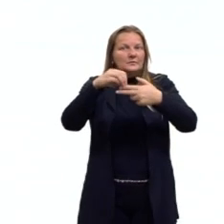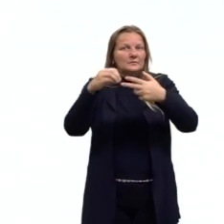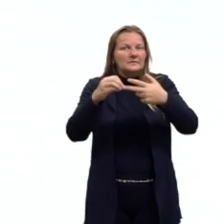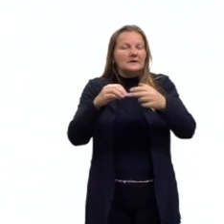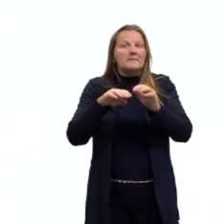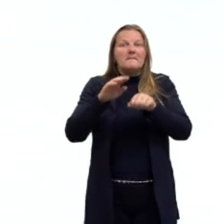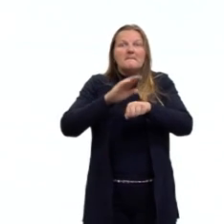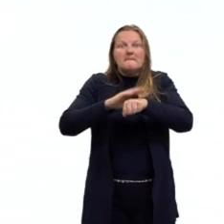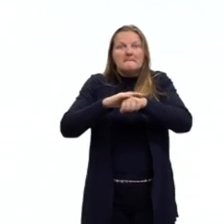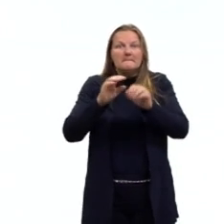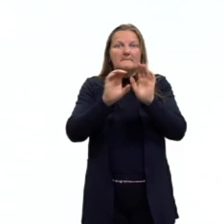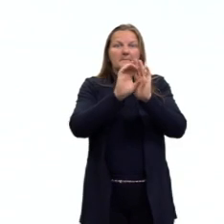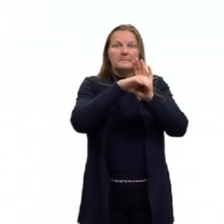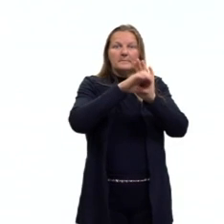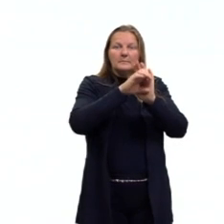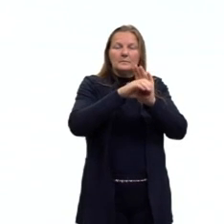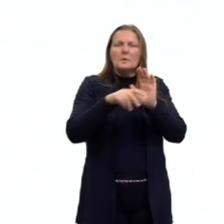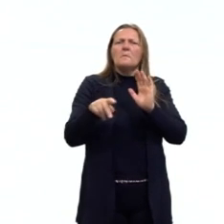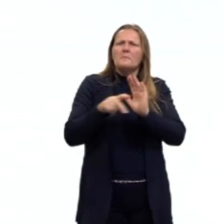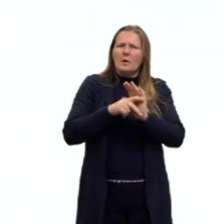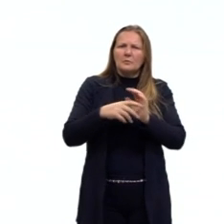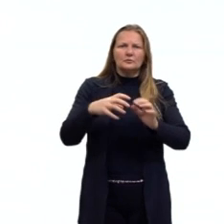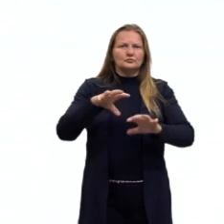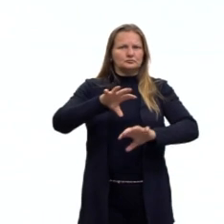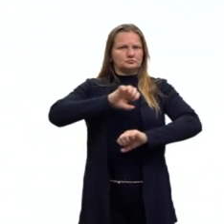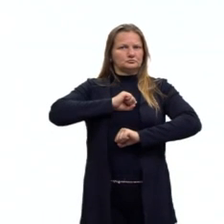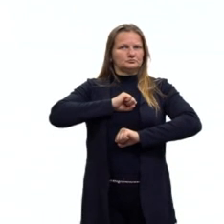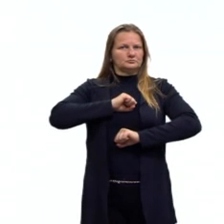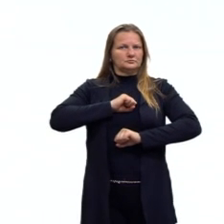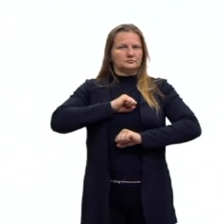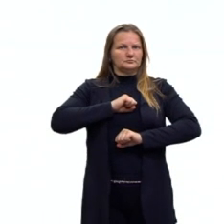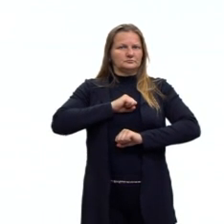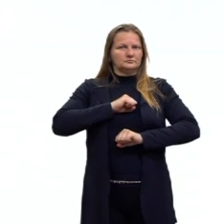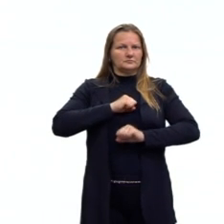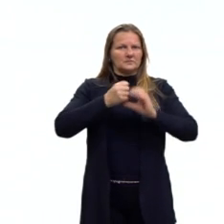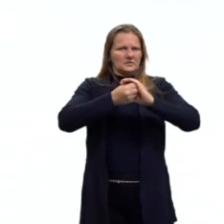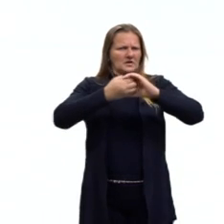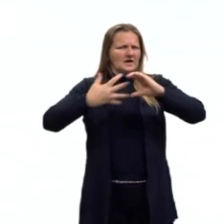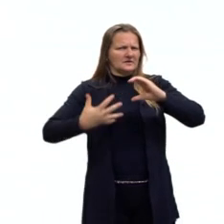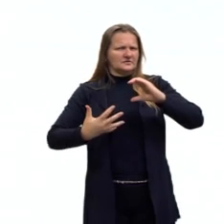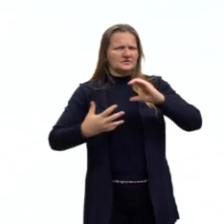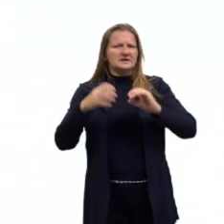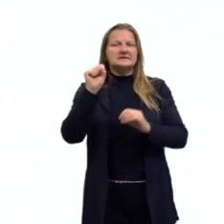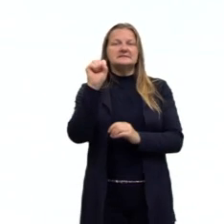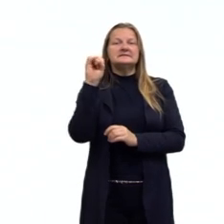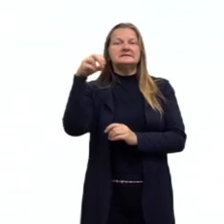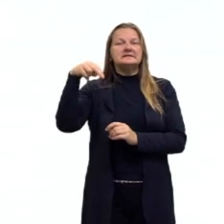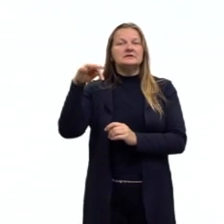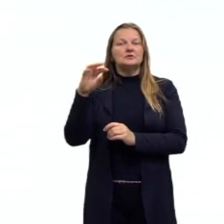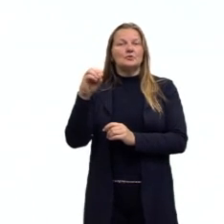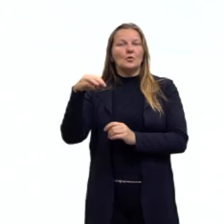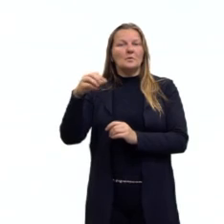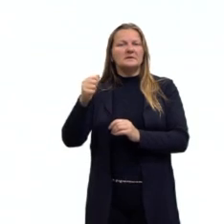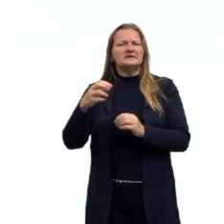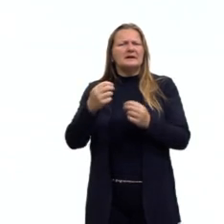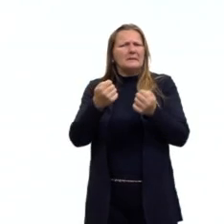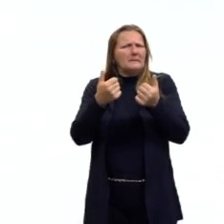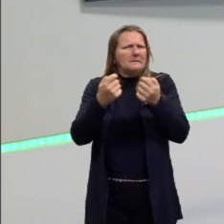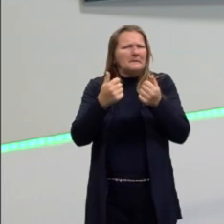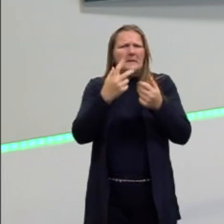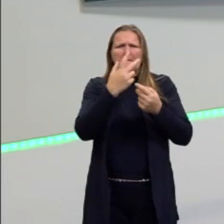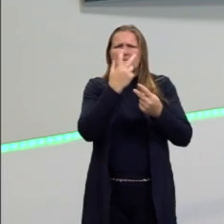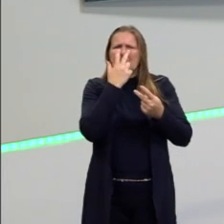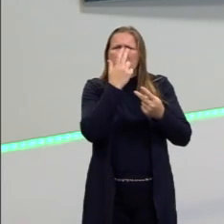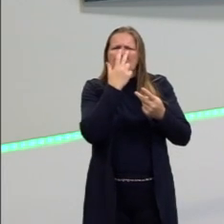conceitos do que os próprios sintomas, sabia? Porque muitos sintomas são muito parecidos, as doenças,